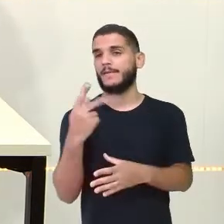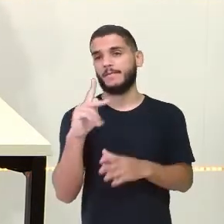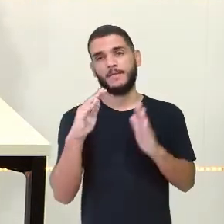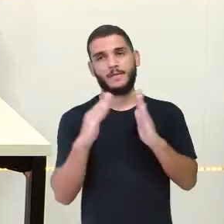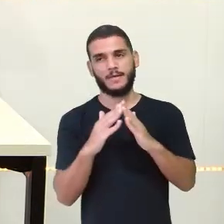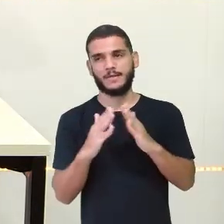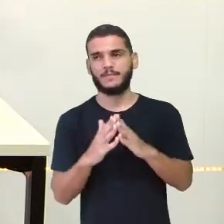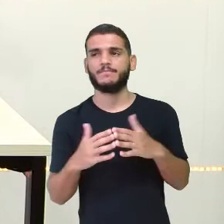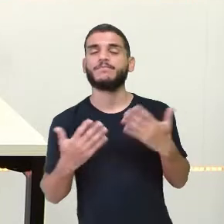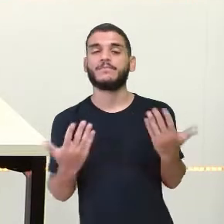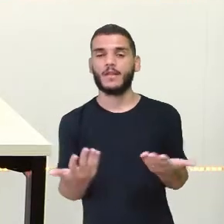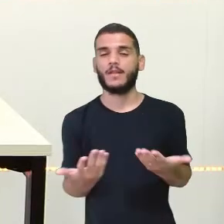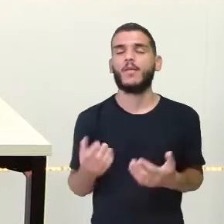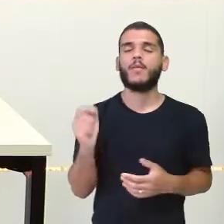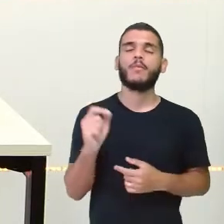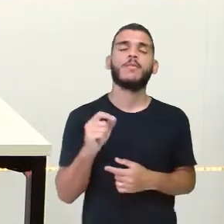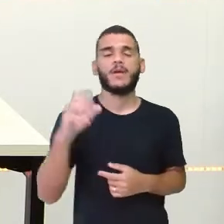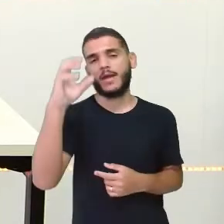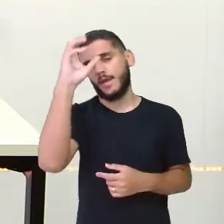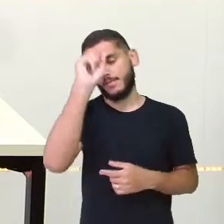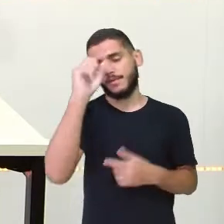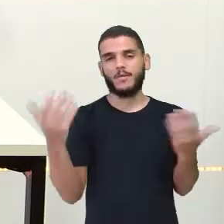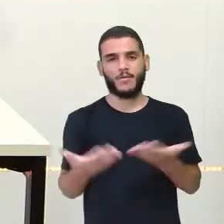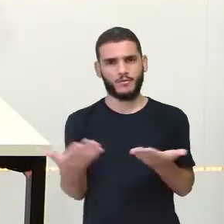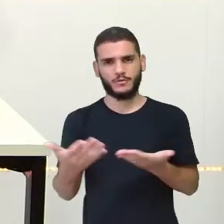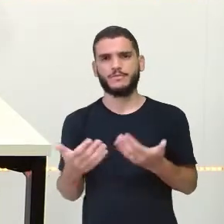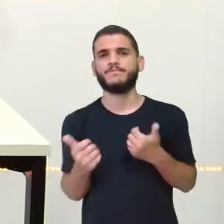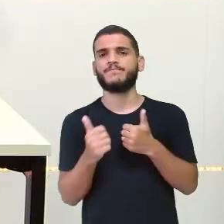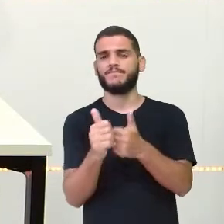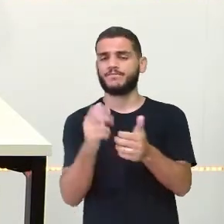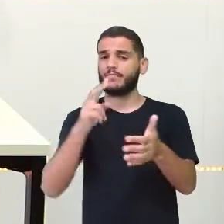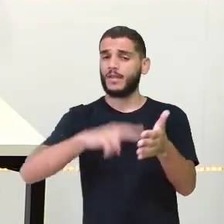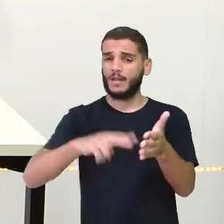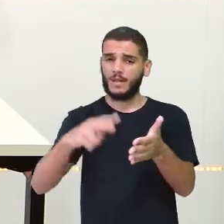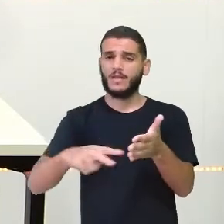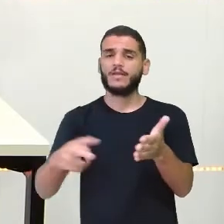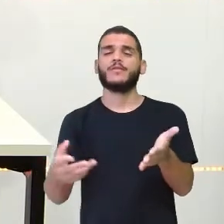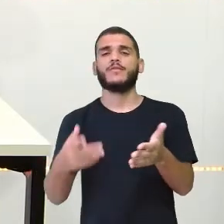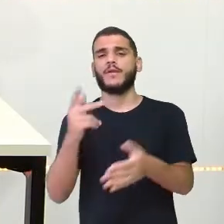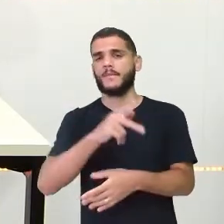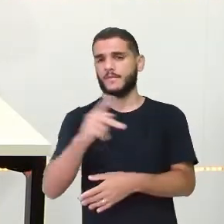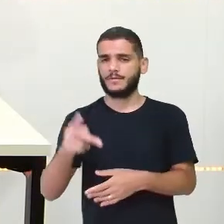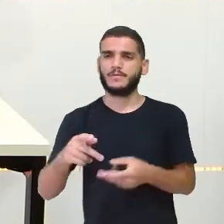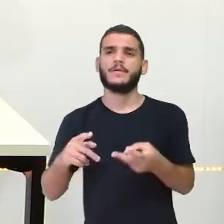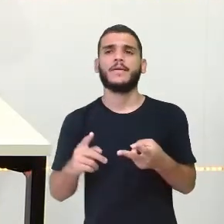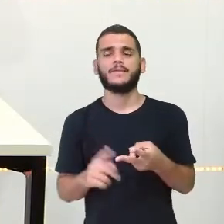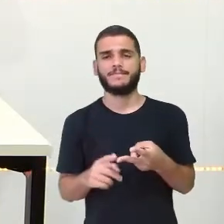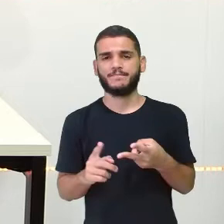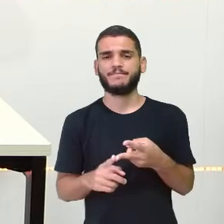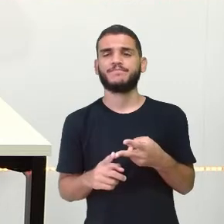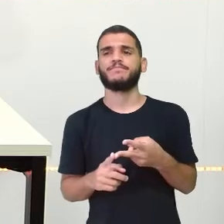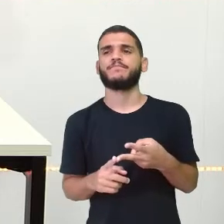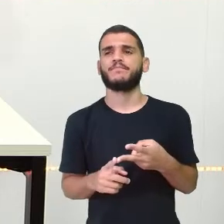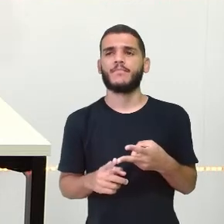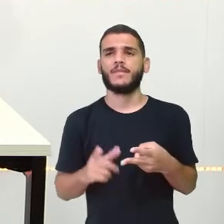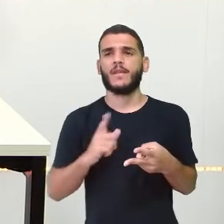E o que aprendemos hoje? Acompanhamos a leitura feita pela professora Fizemos vários